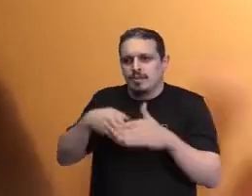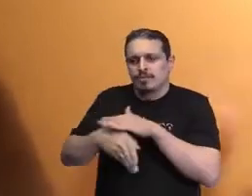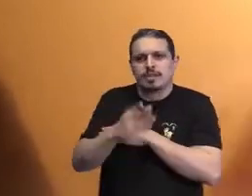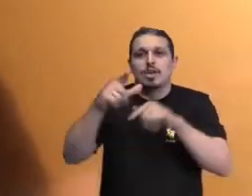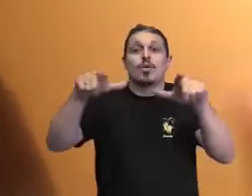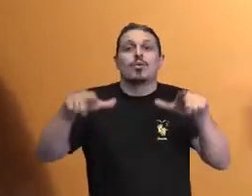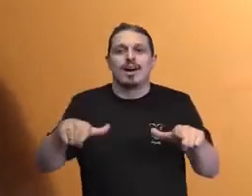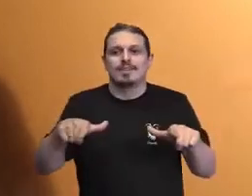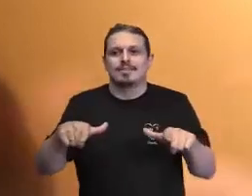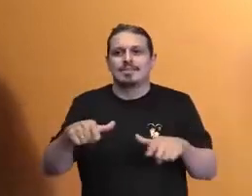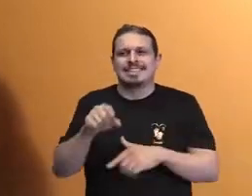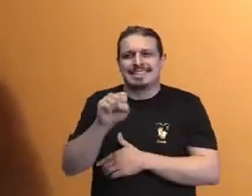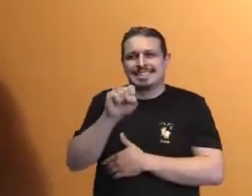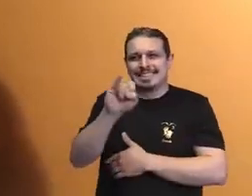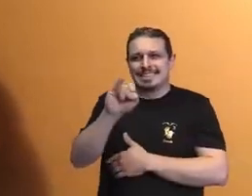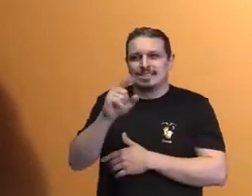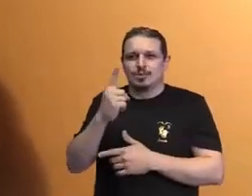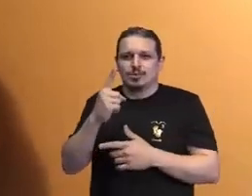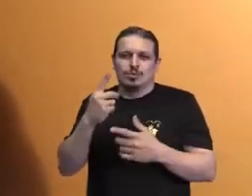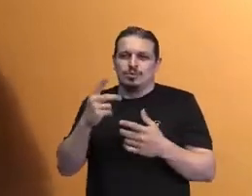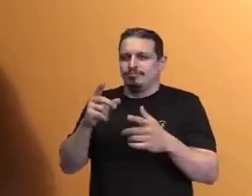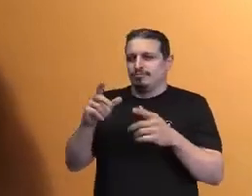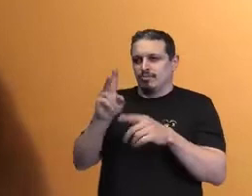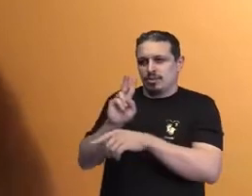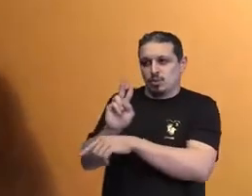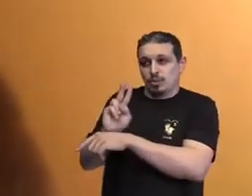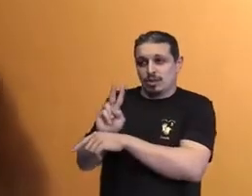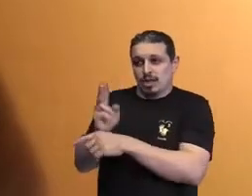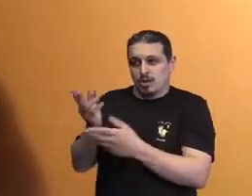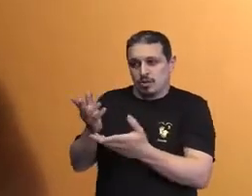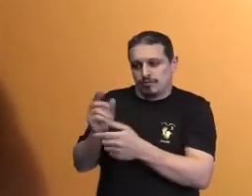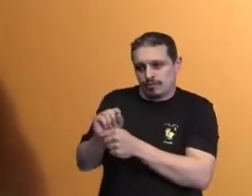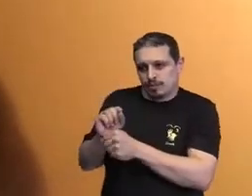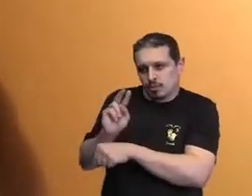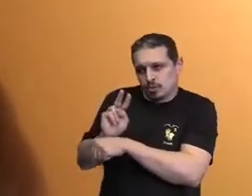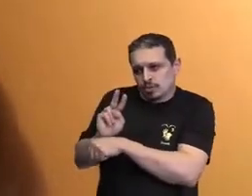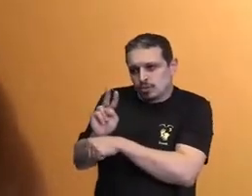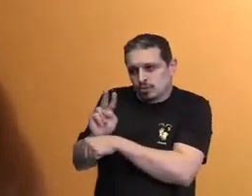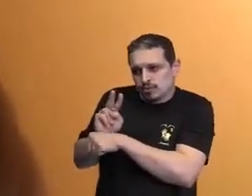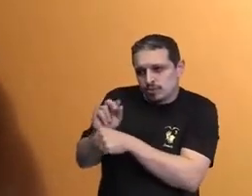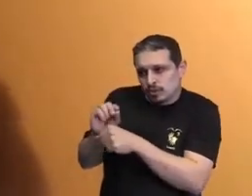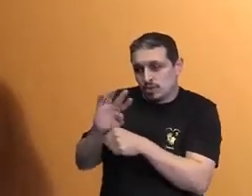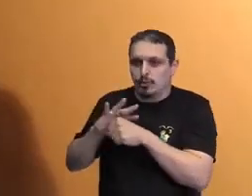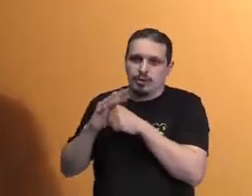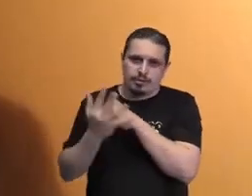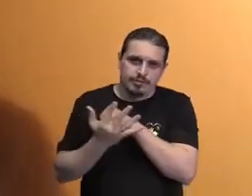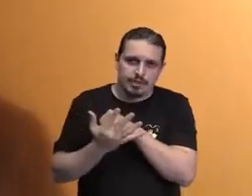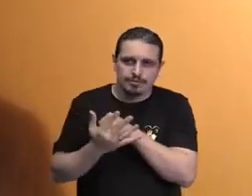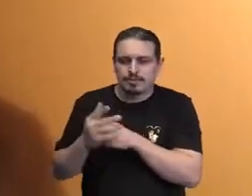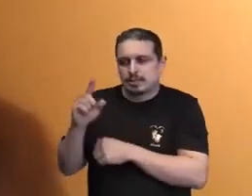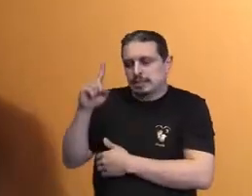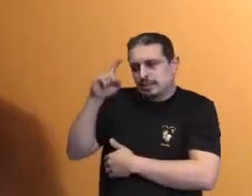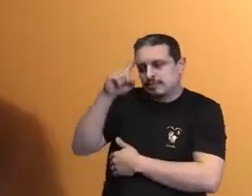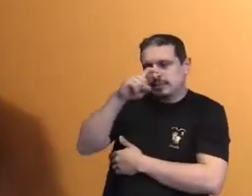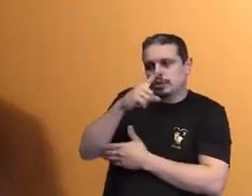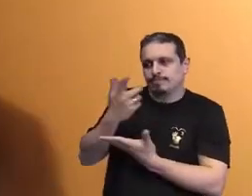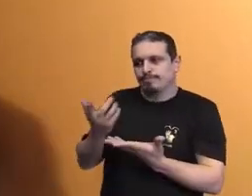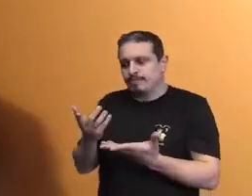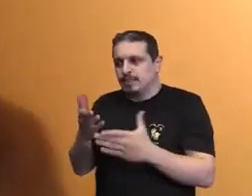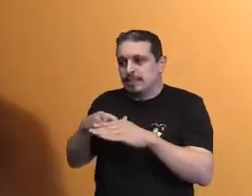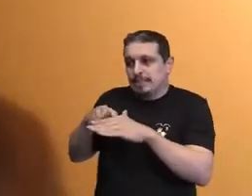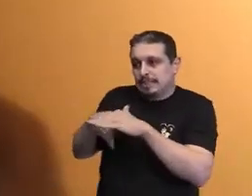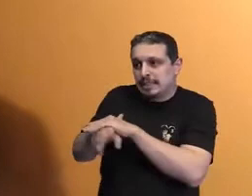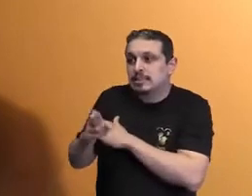segurança para fazer isso em tempos de cautela, dificilmente você entraria no restaurante só porque estaria escrito na